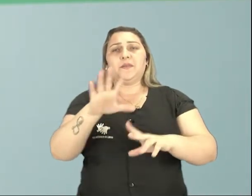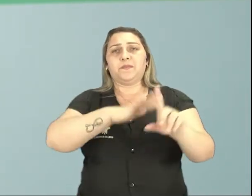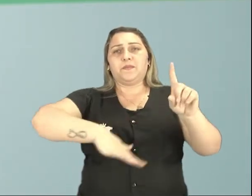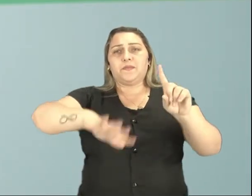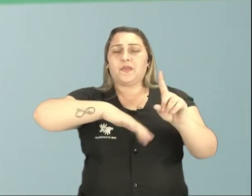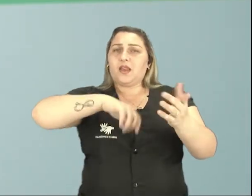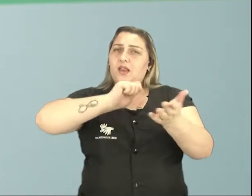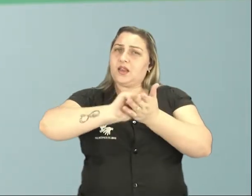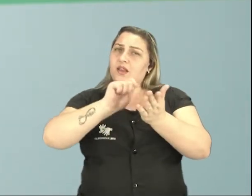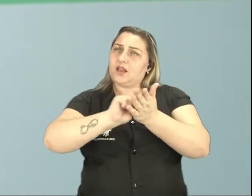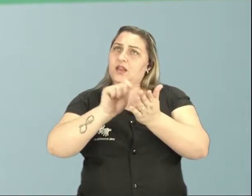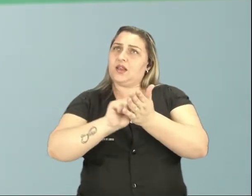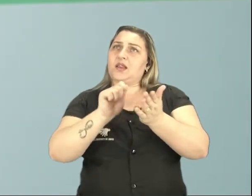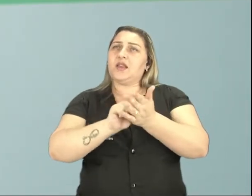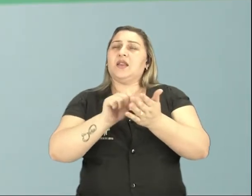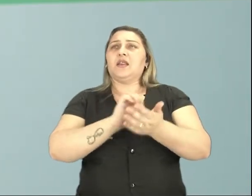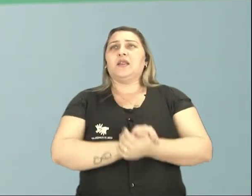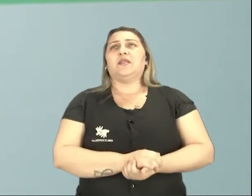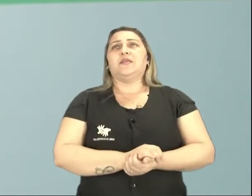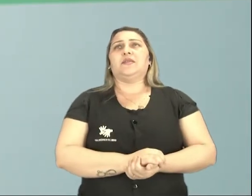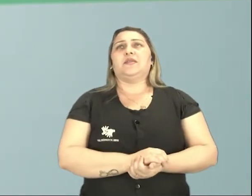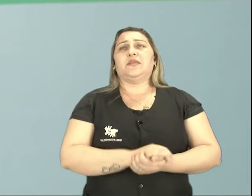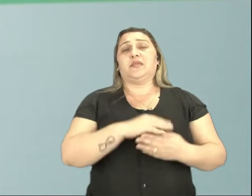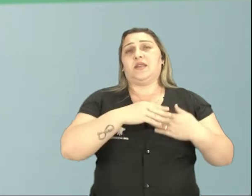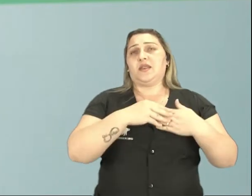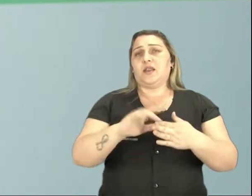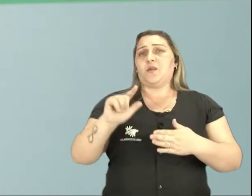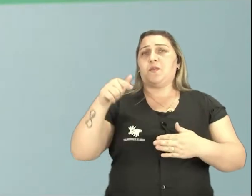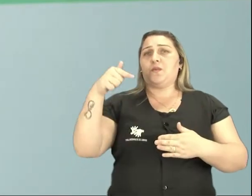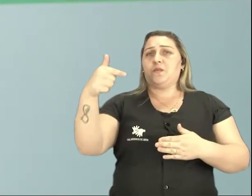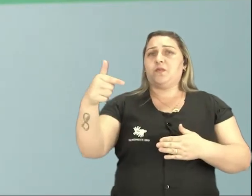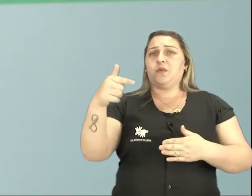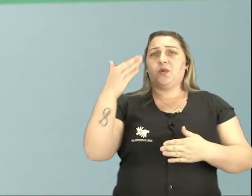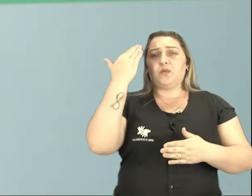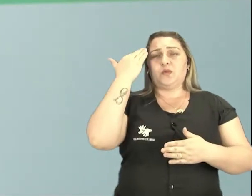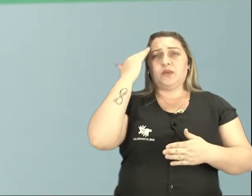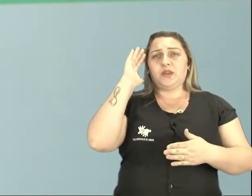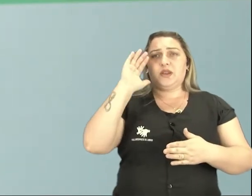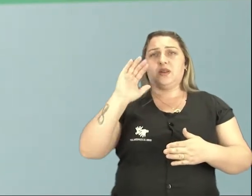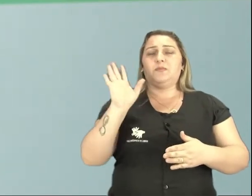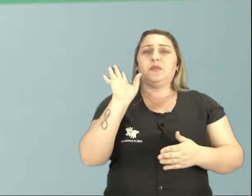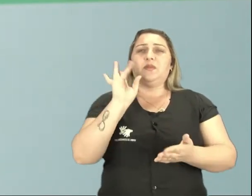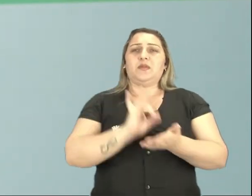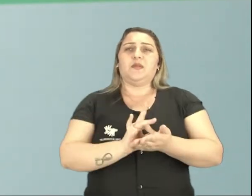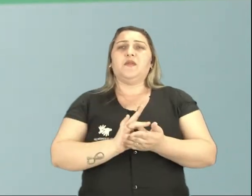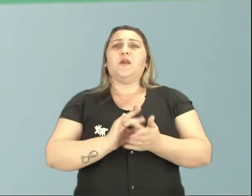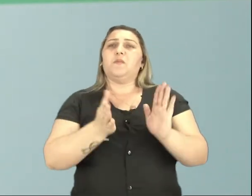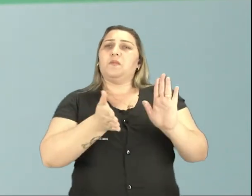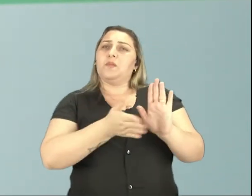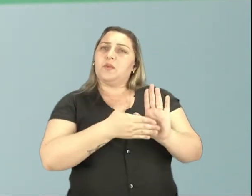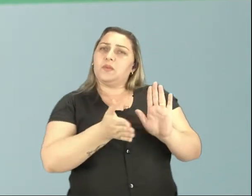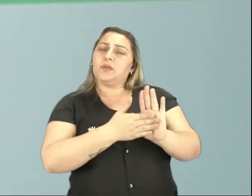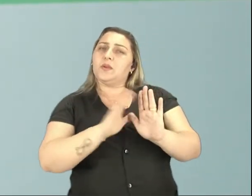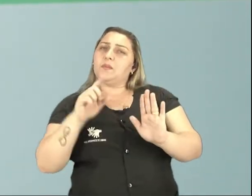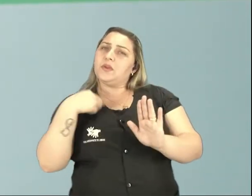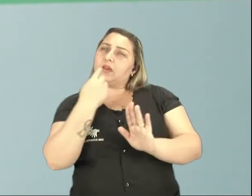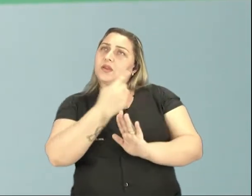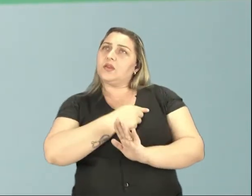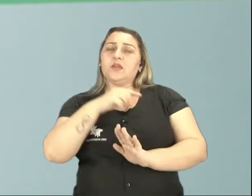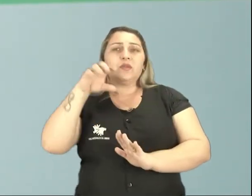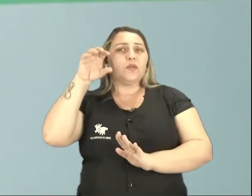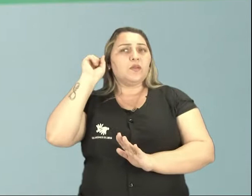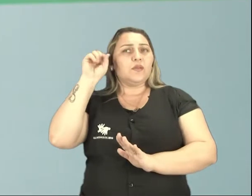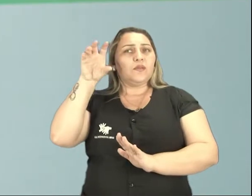compõem de uma forma que vão trazer um outro sentido para a realidade e vão proporcionar para nós,